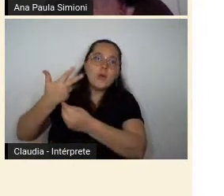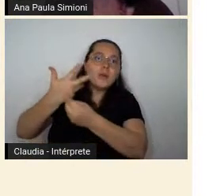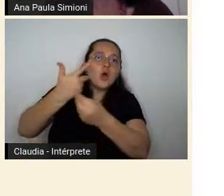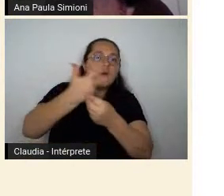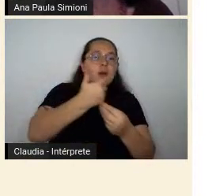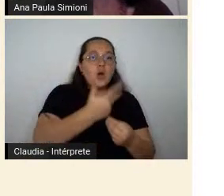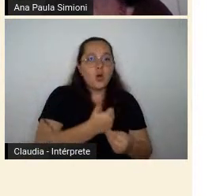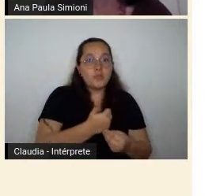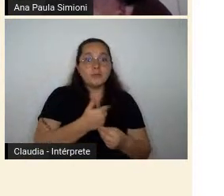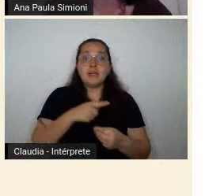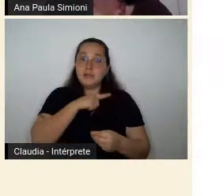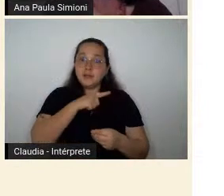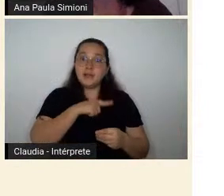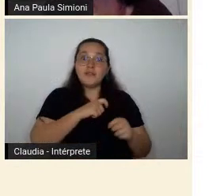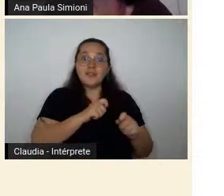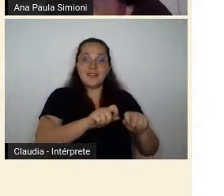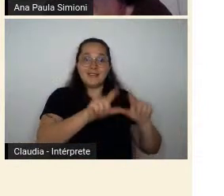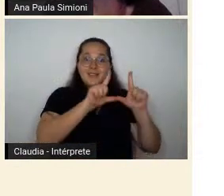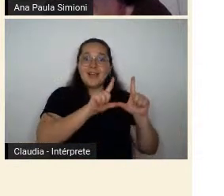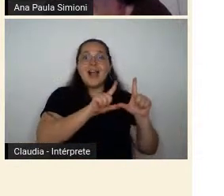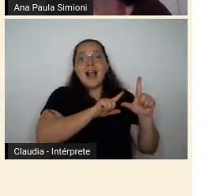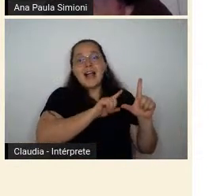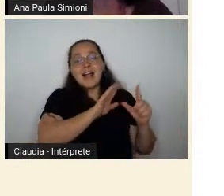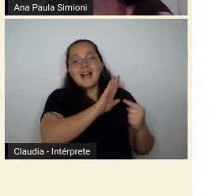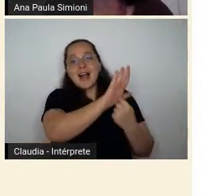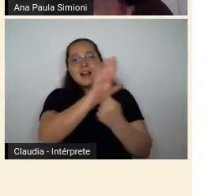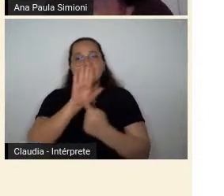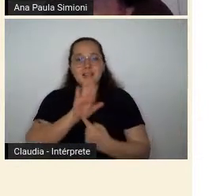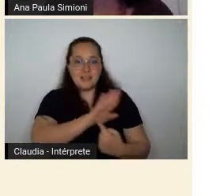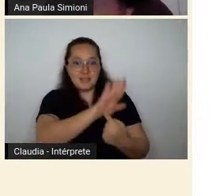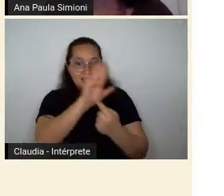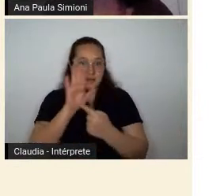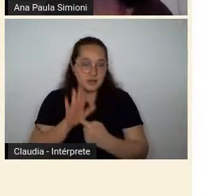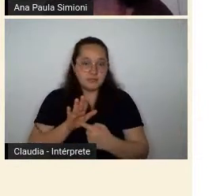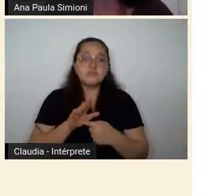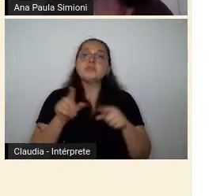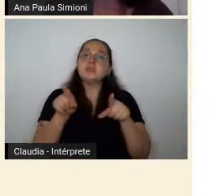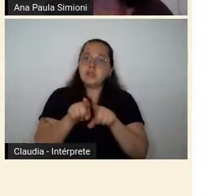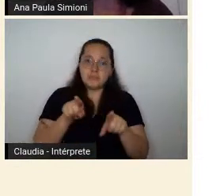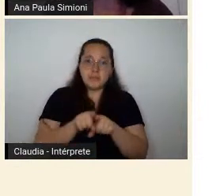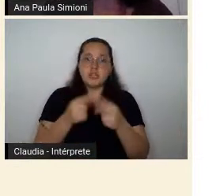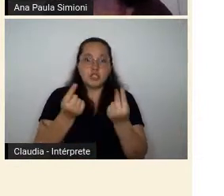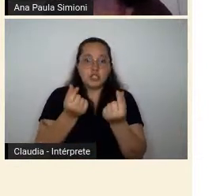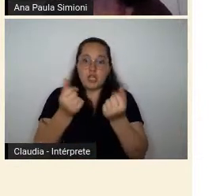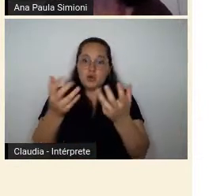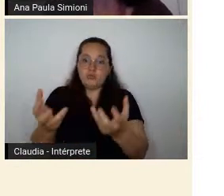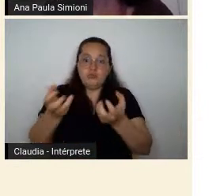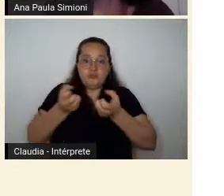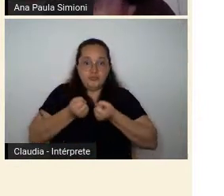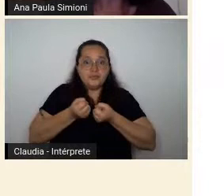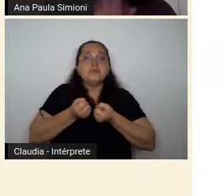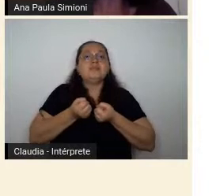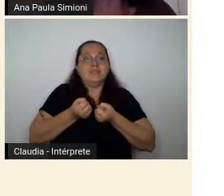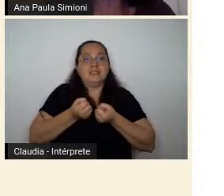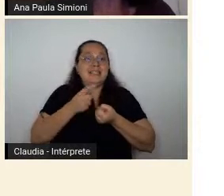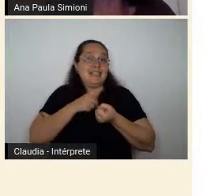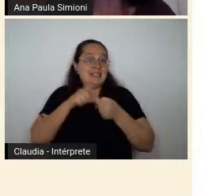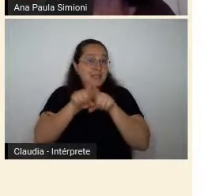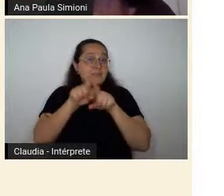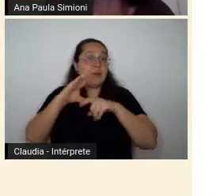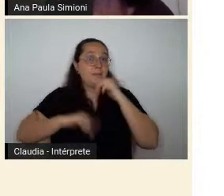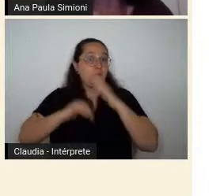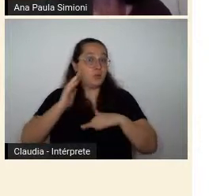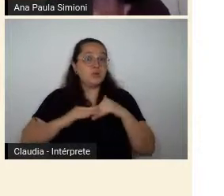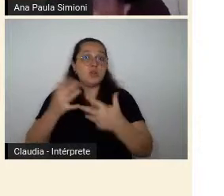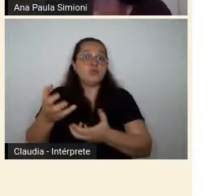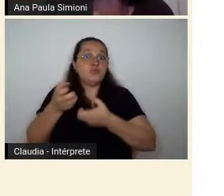galeristas e marchandes desse momento pegam para si, eles têm, portanto, o controle absoluto dessa produção, e vão levantando os